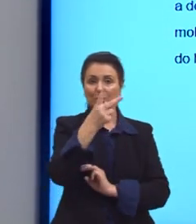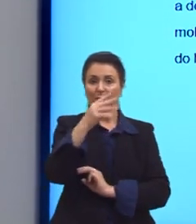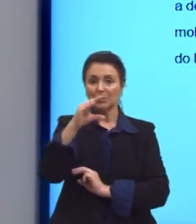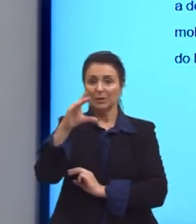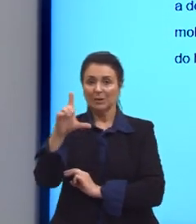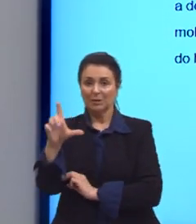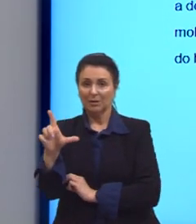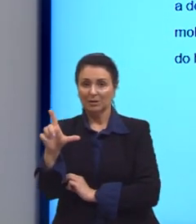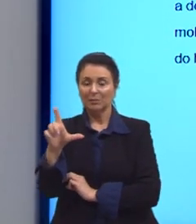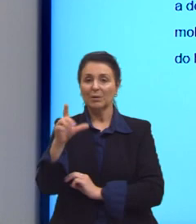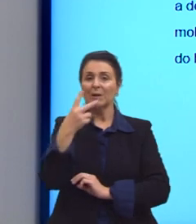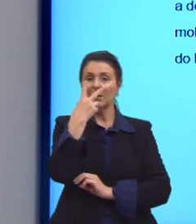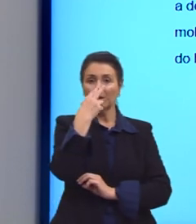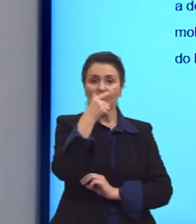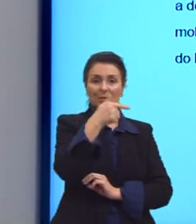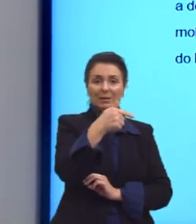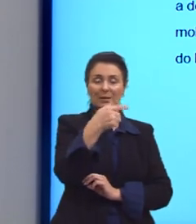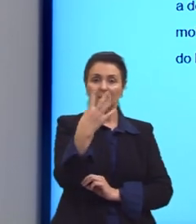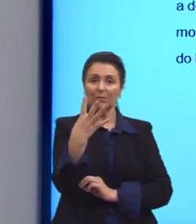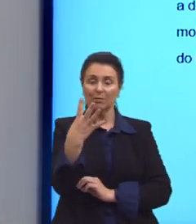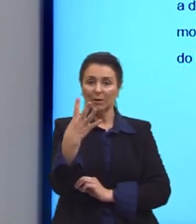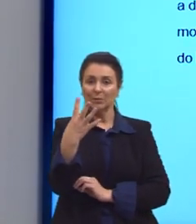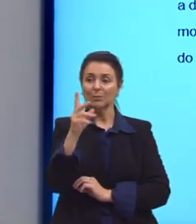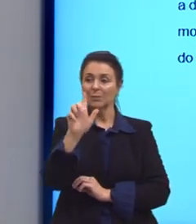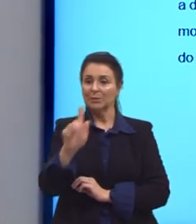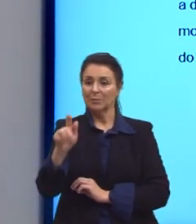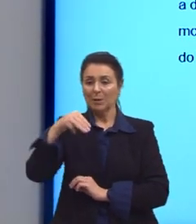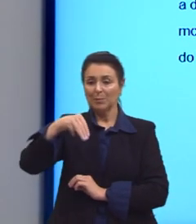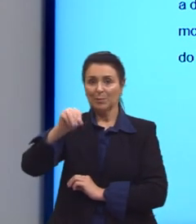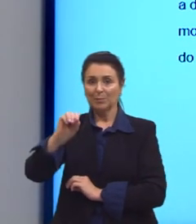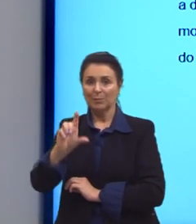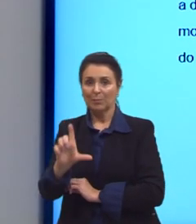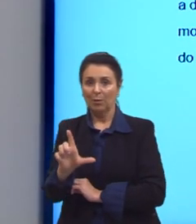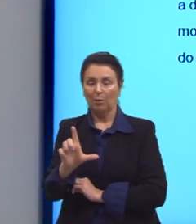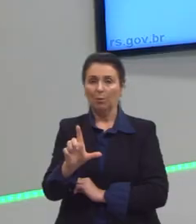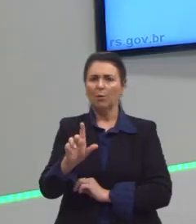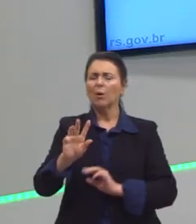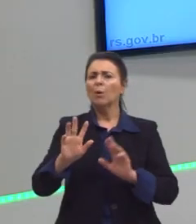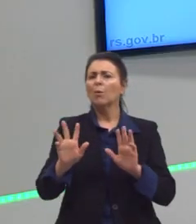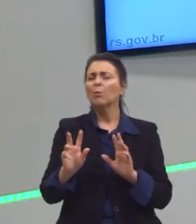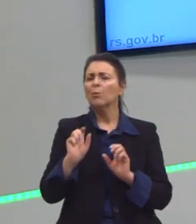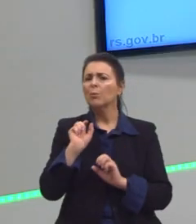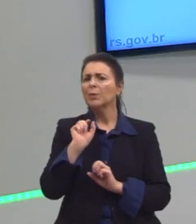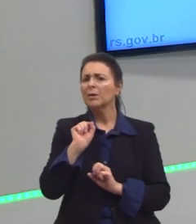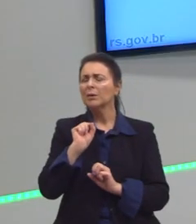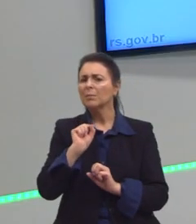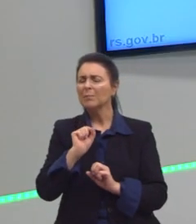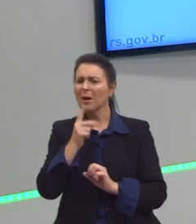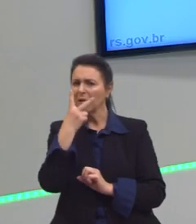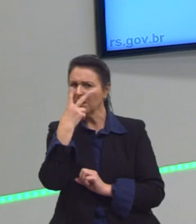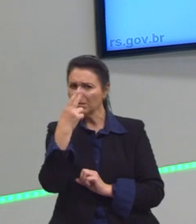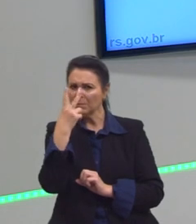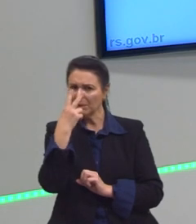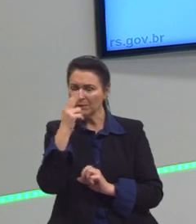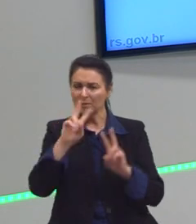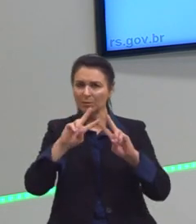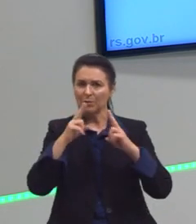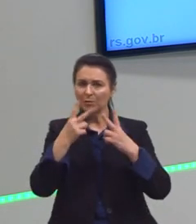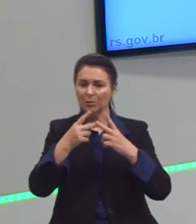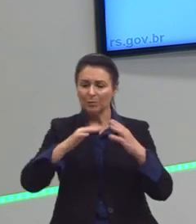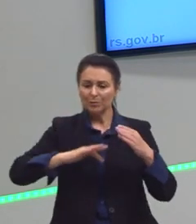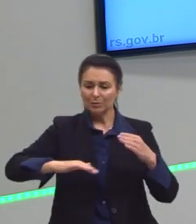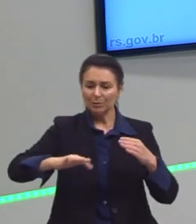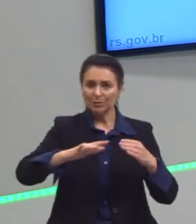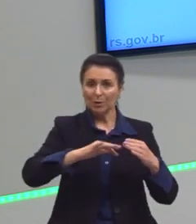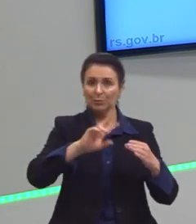igual a 74 gramas por mol. Qual é o valor mais próximo para o volume de solução do hidróxido